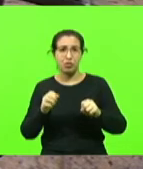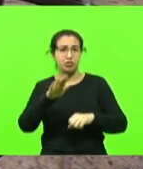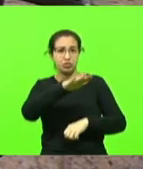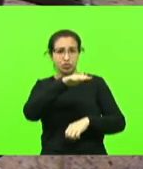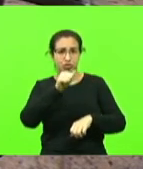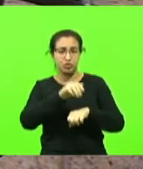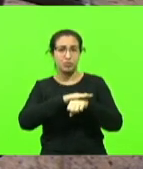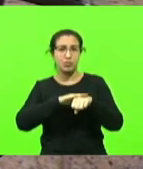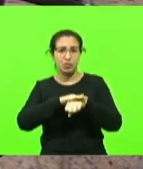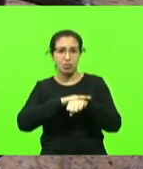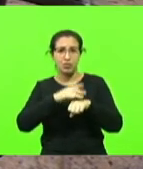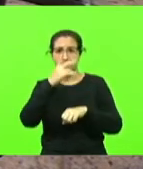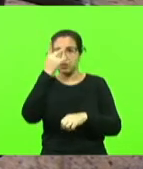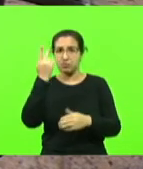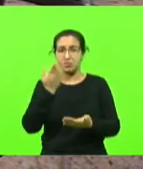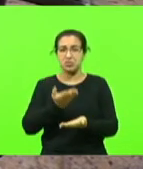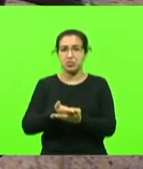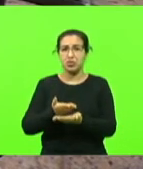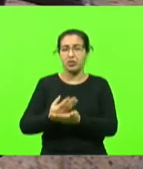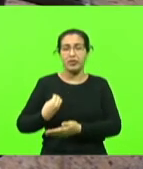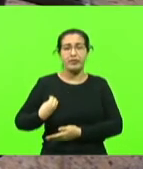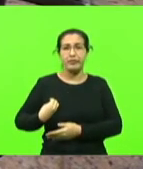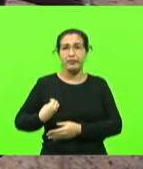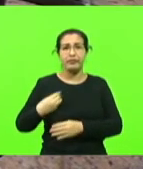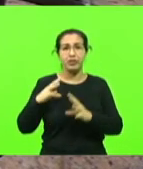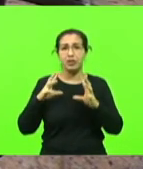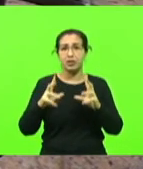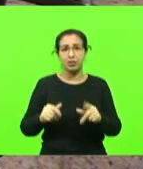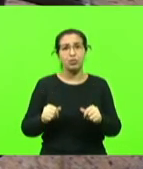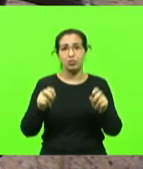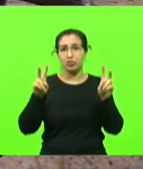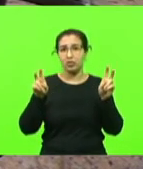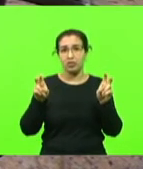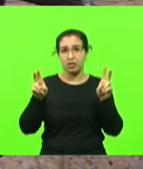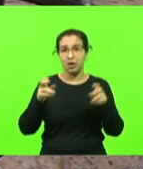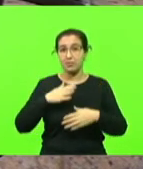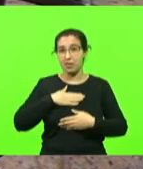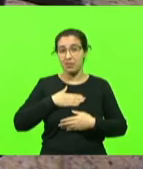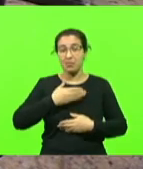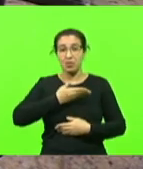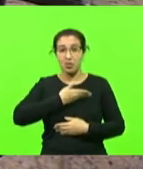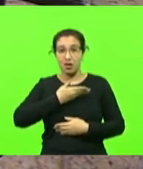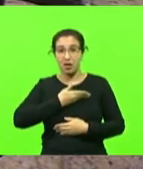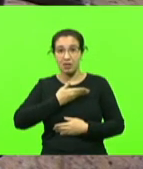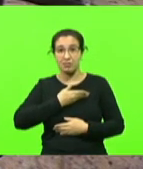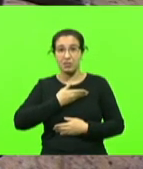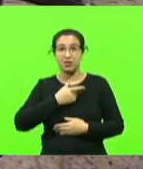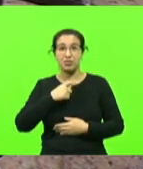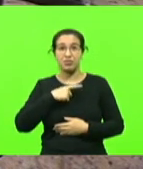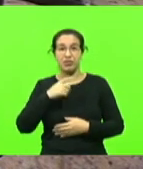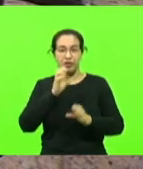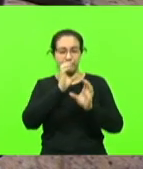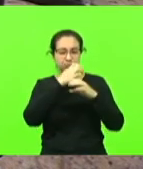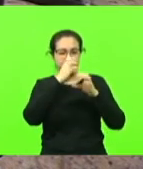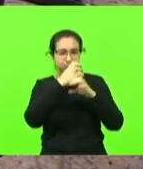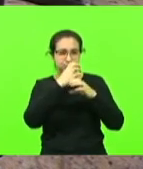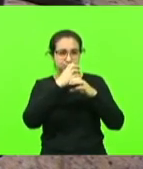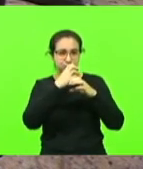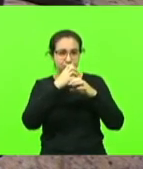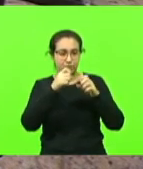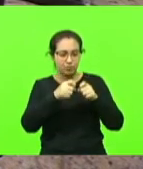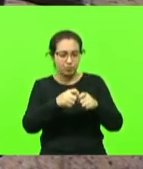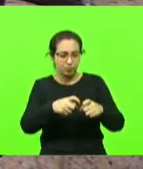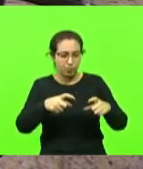desse assunto, que estudaram a vida inteira sobre esse assunto, esse meu amigo, microscópio que ele tem na casa dele, talvez é o único que tem no Brasil,